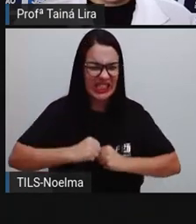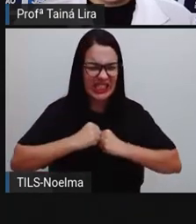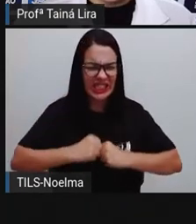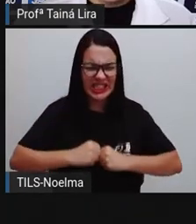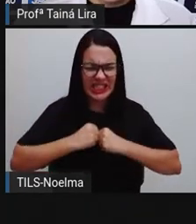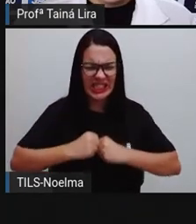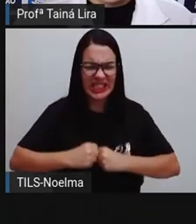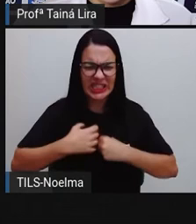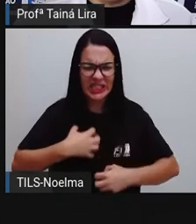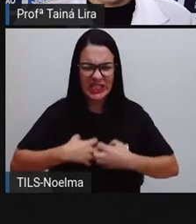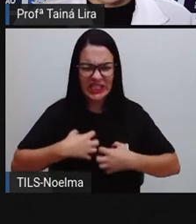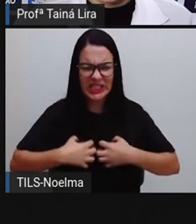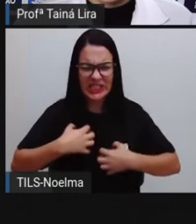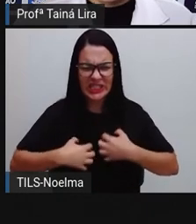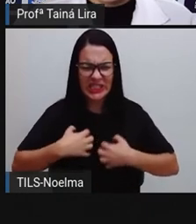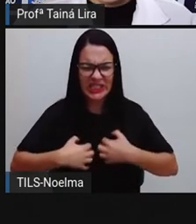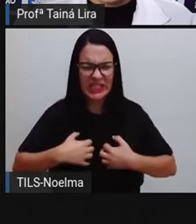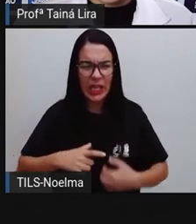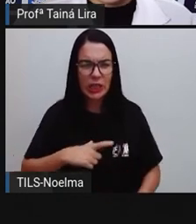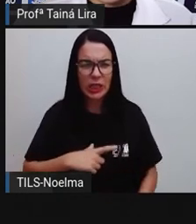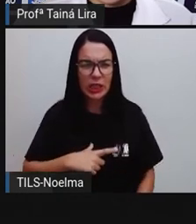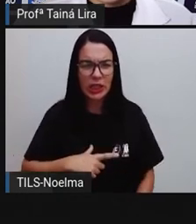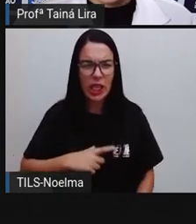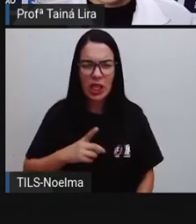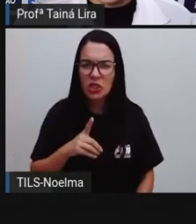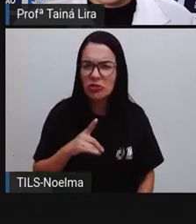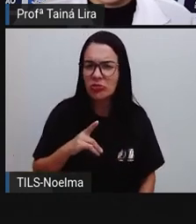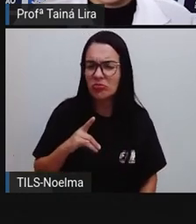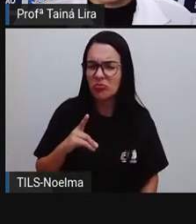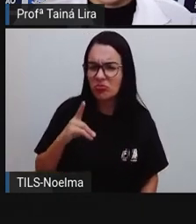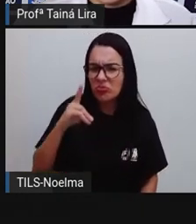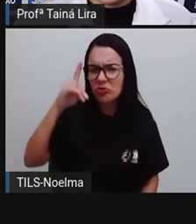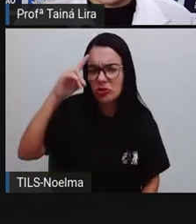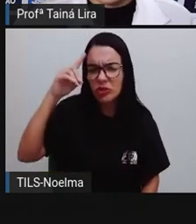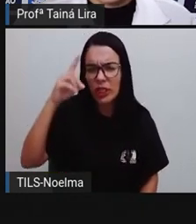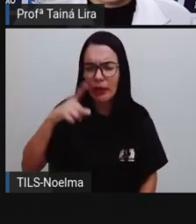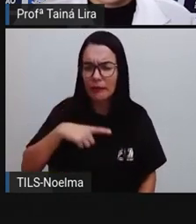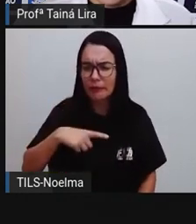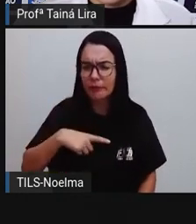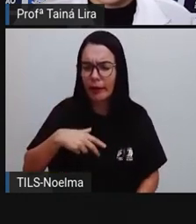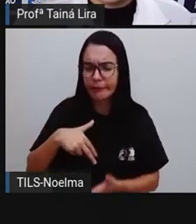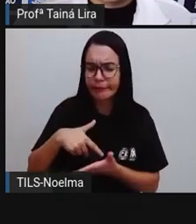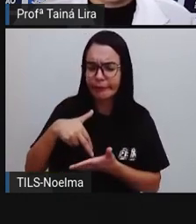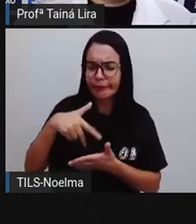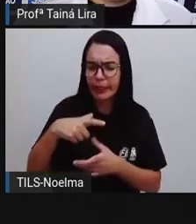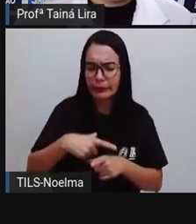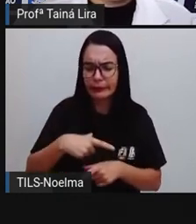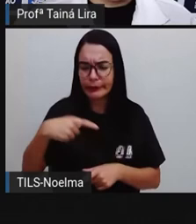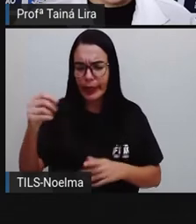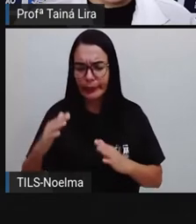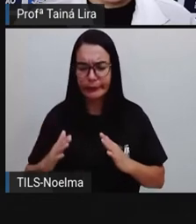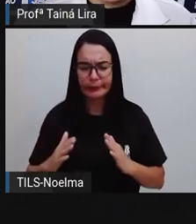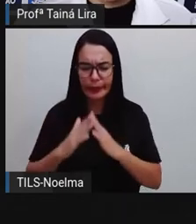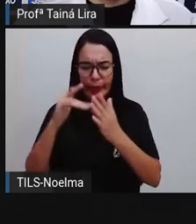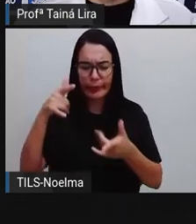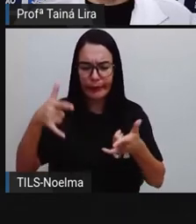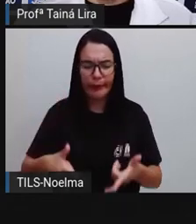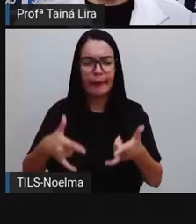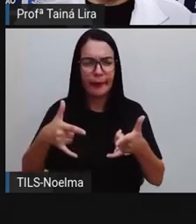com muita raiva. Tem dias que a gente nem deveria sair da cama.